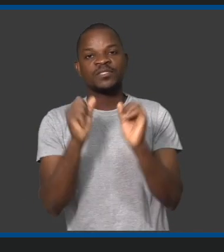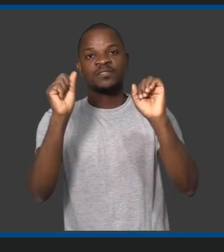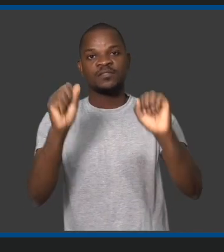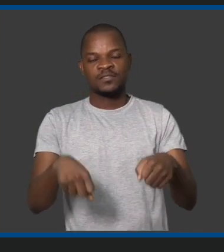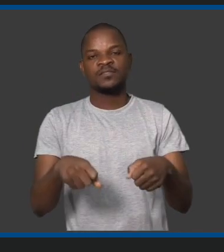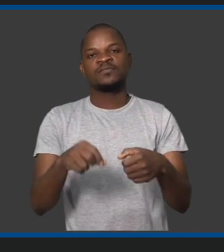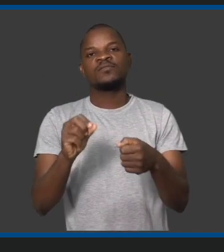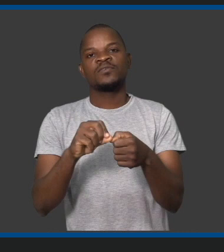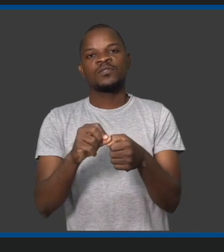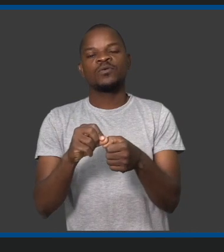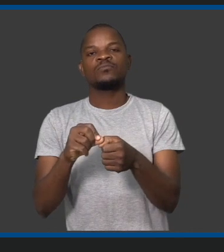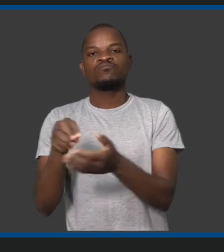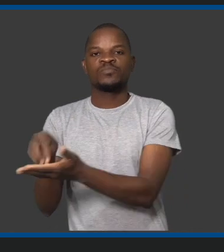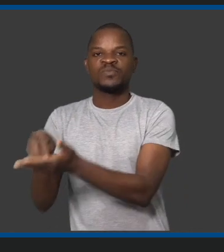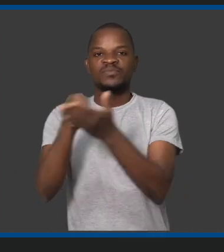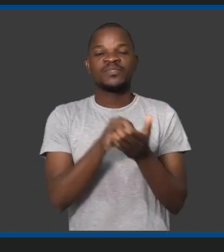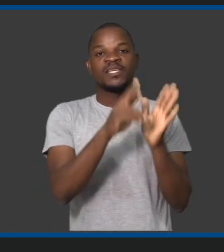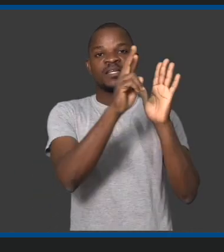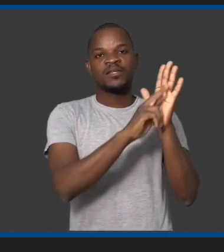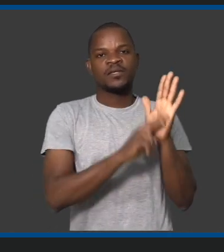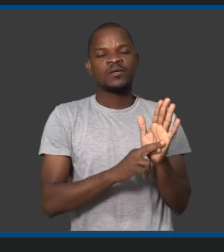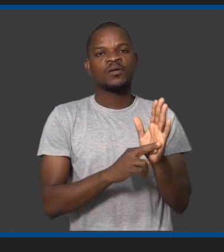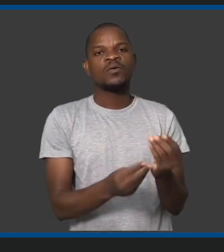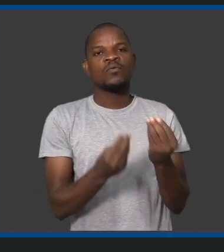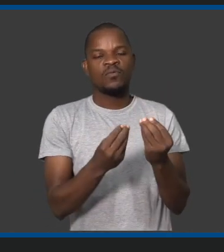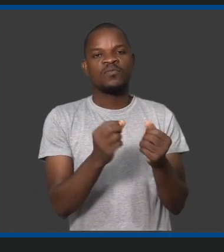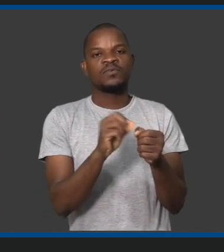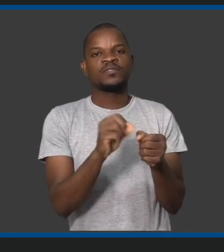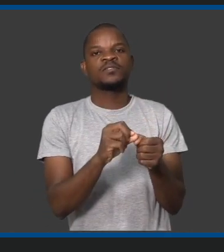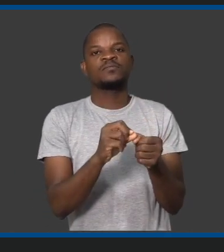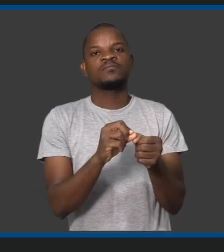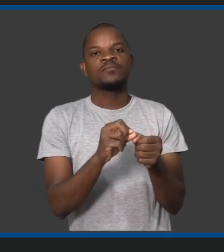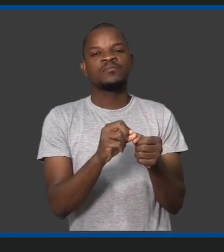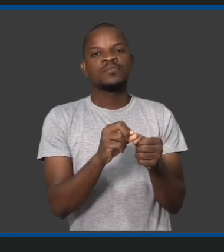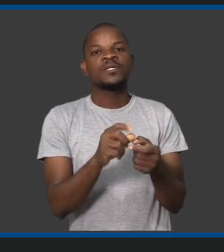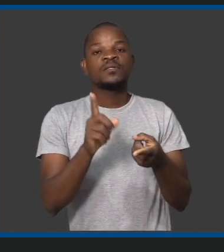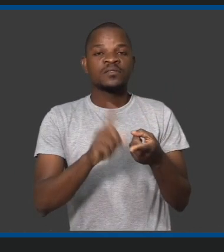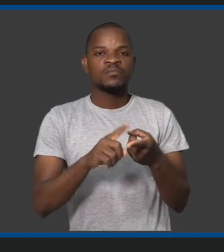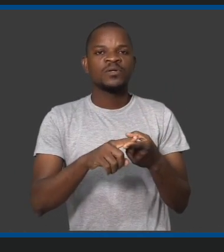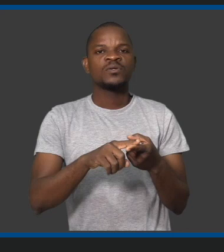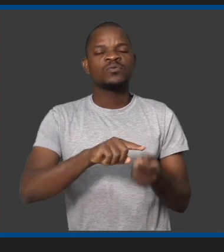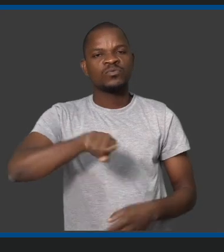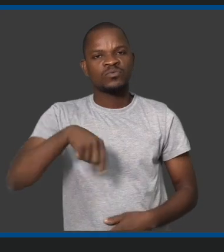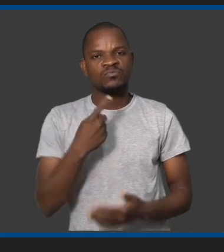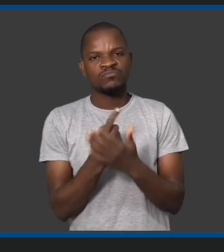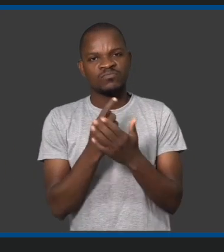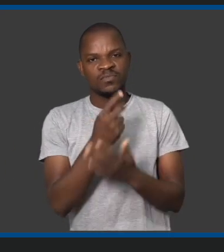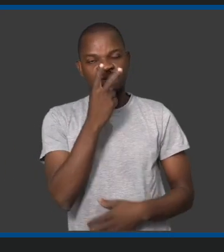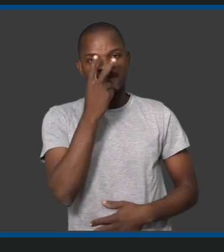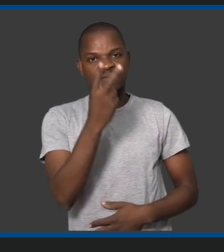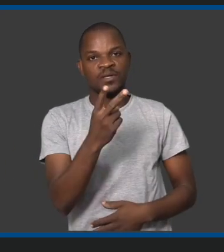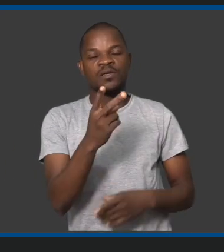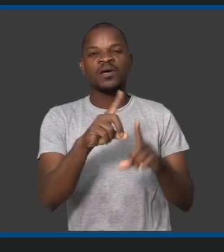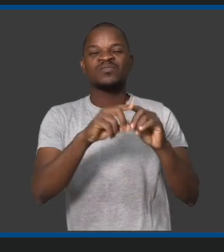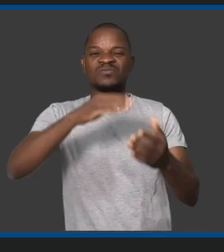estabelecer e trazer aquilo que são as regras, as boas práticas, as boas regras internacionais, mas também olharmos para